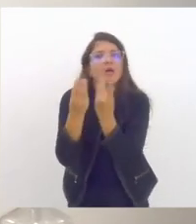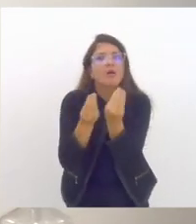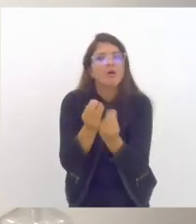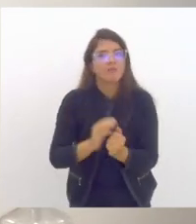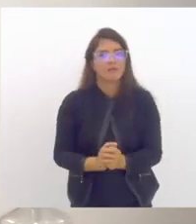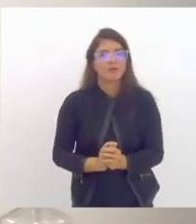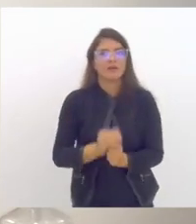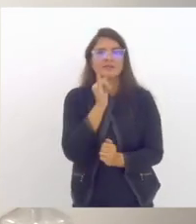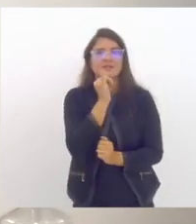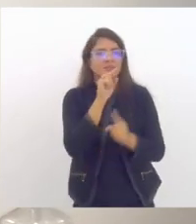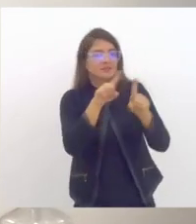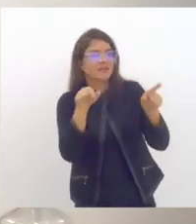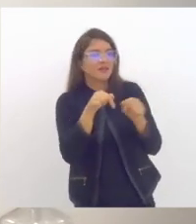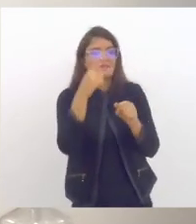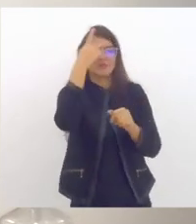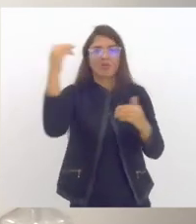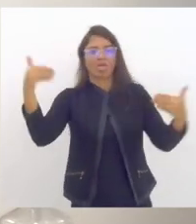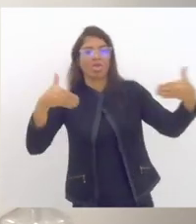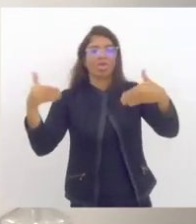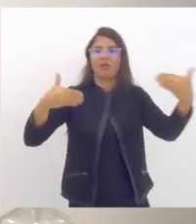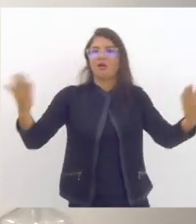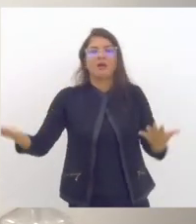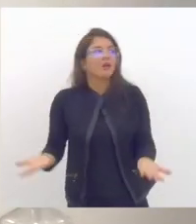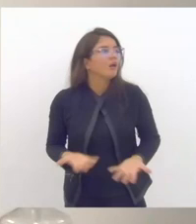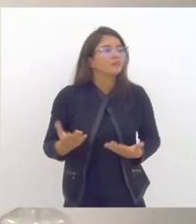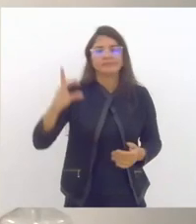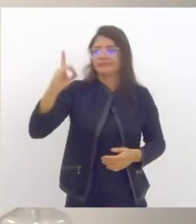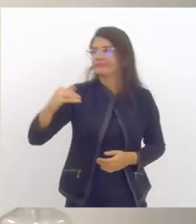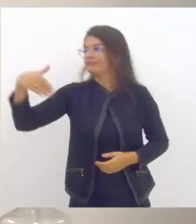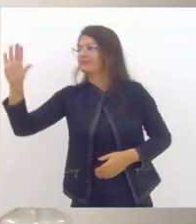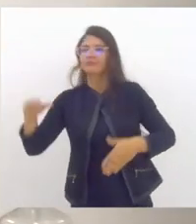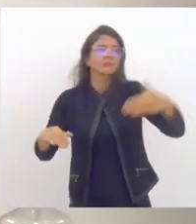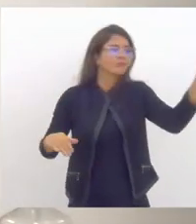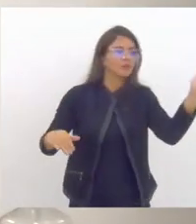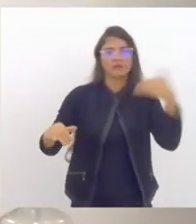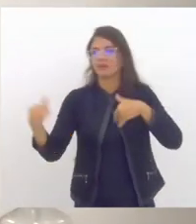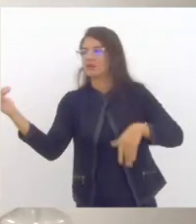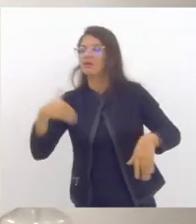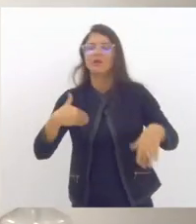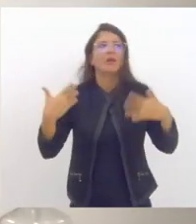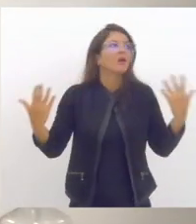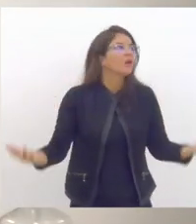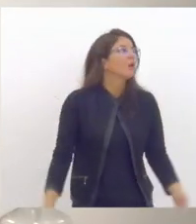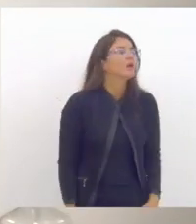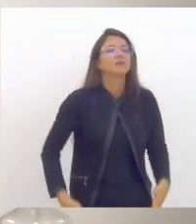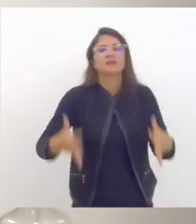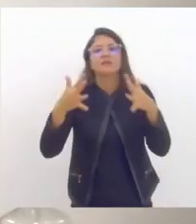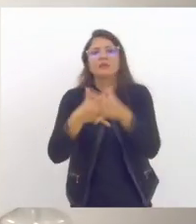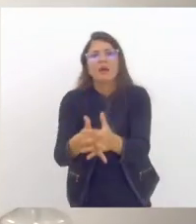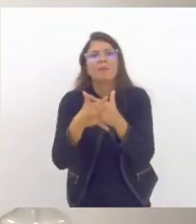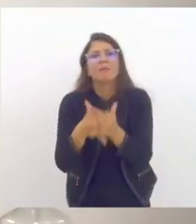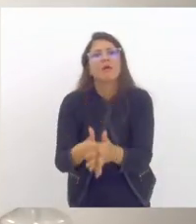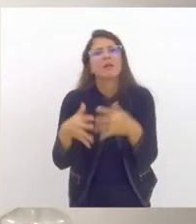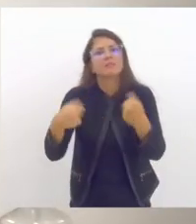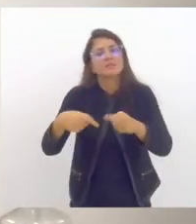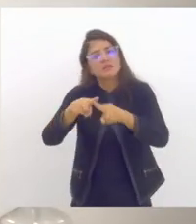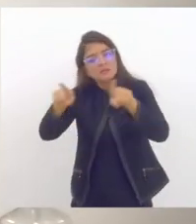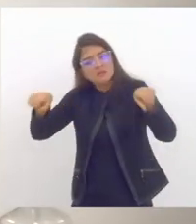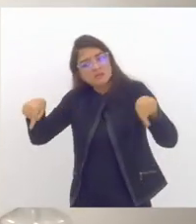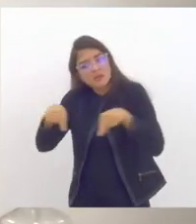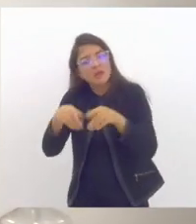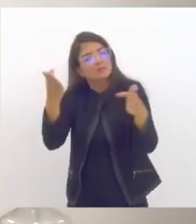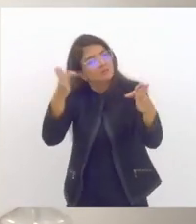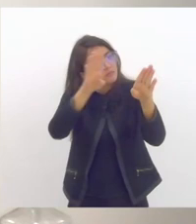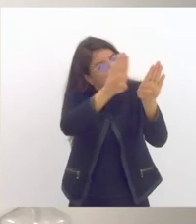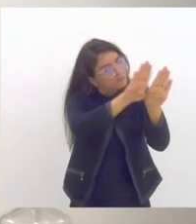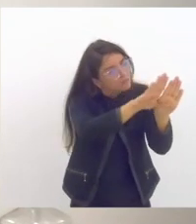reunião onde entra diretor sai diretor adjunto aí vem a secretária obviamente não pode ser